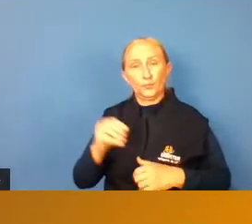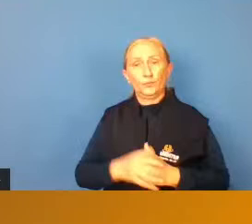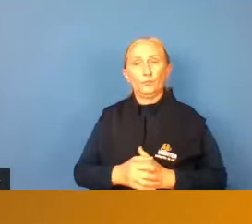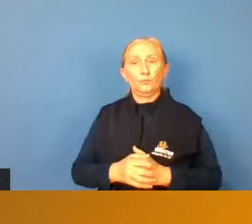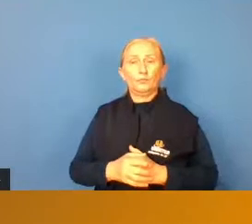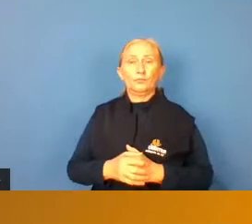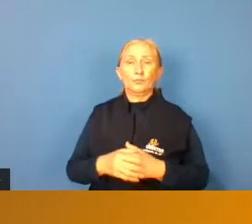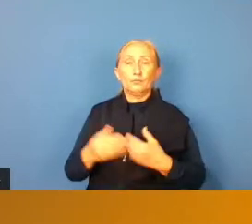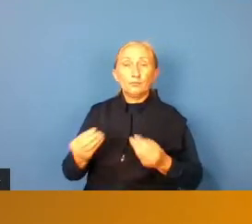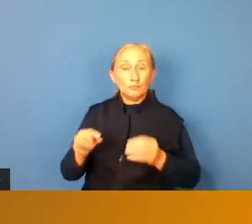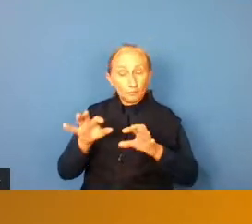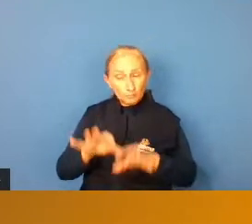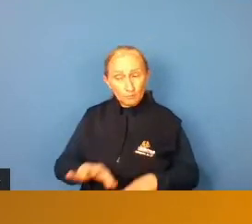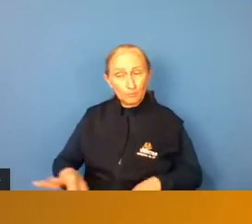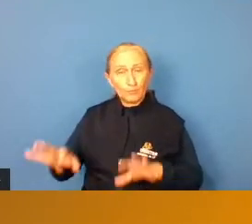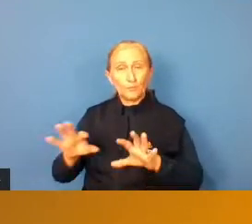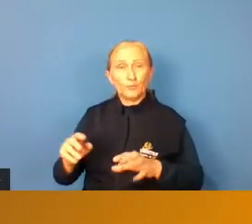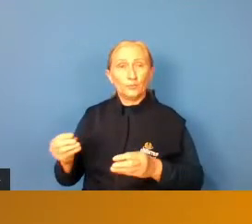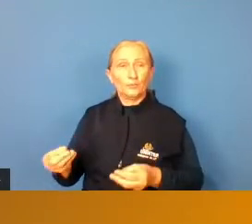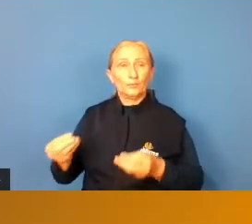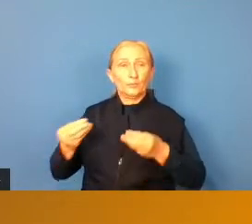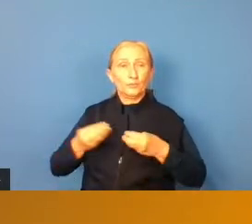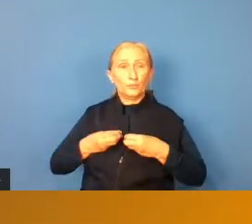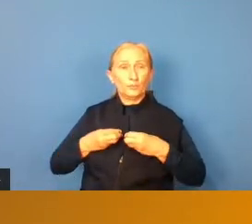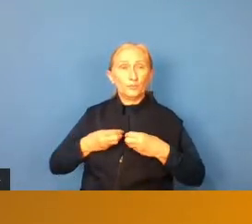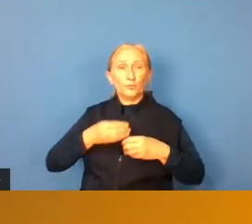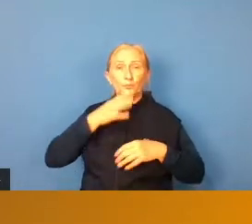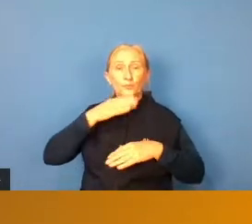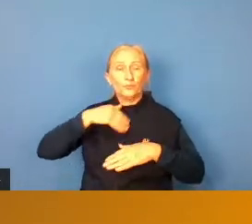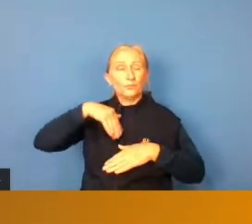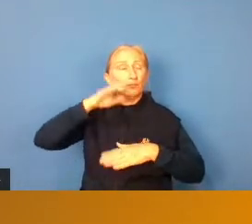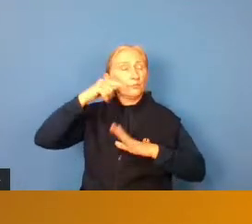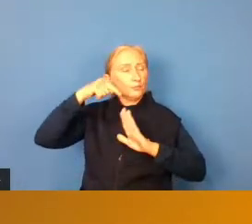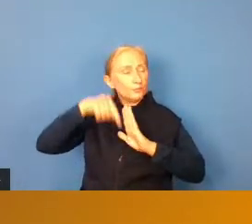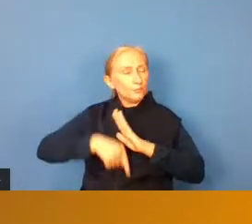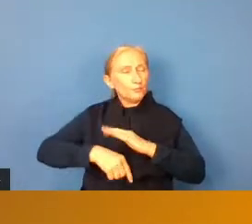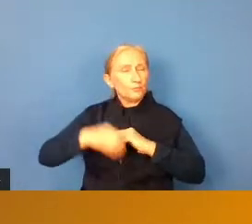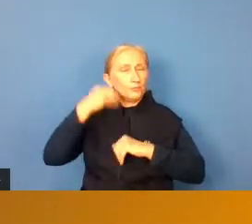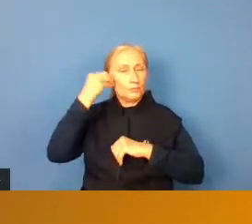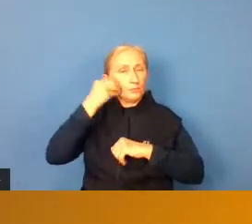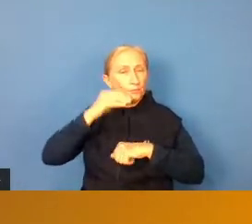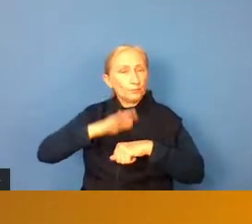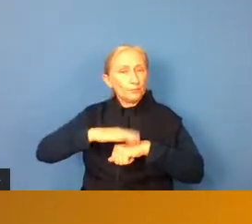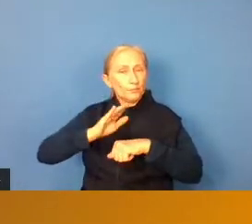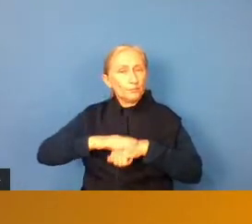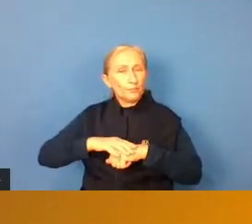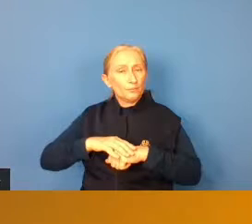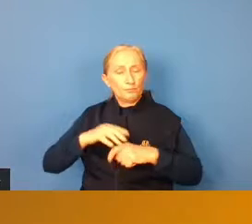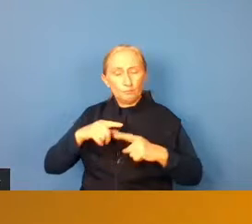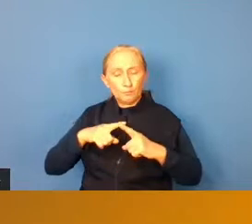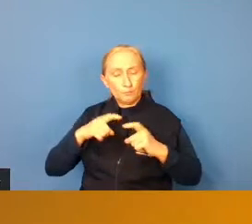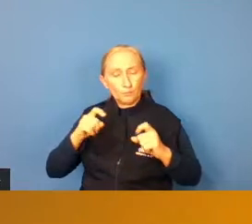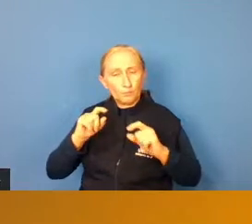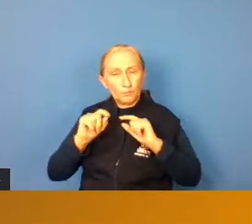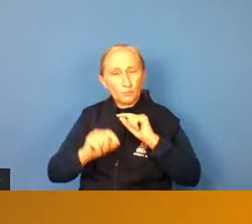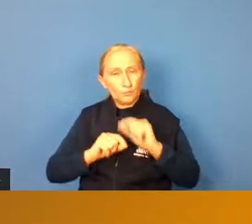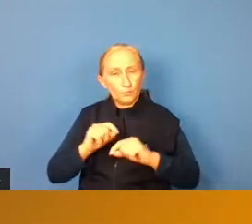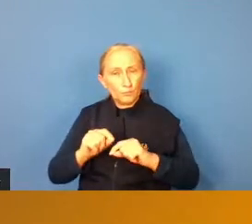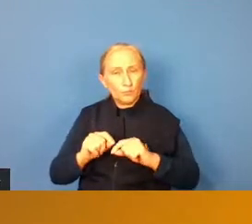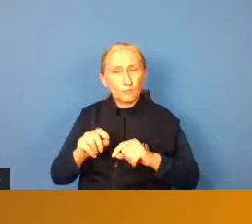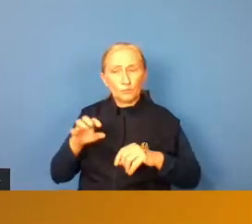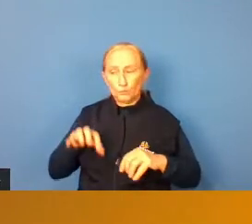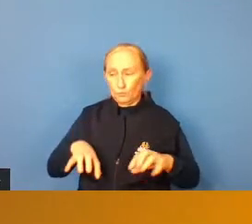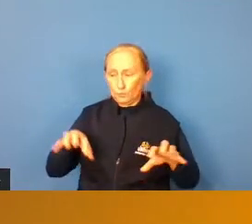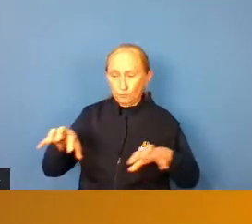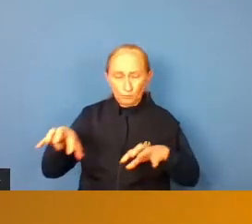com isso me trouxe além do conhecimento empírico né me trouxe um conhecimento mais científico da posição de